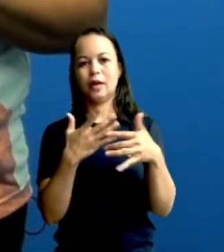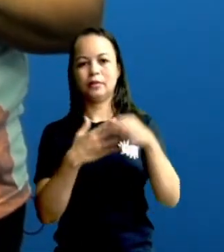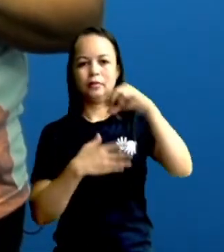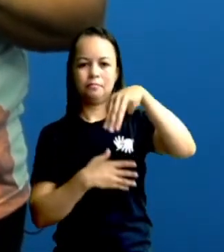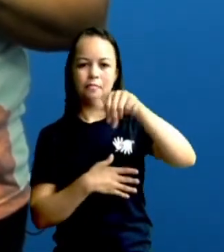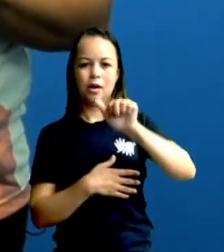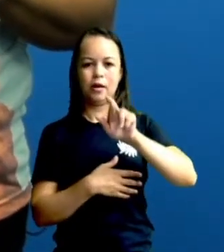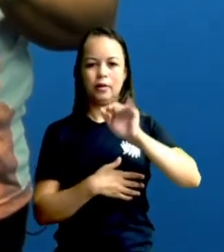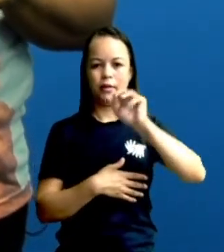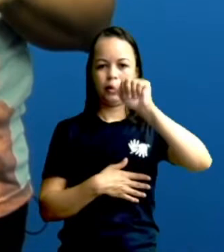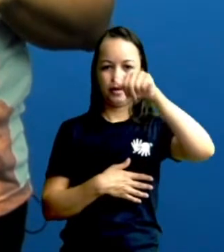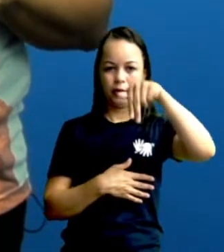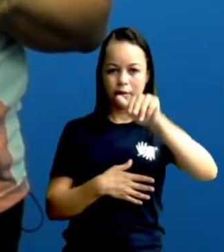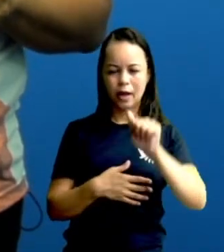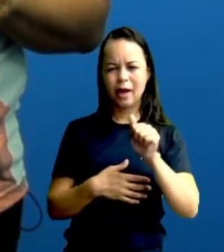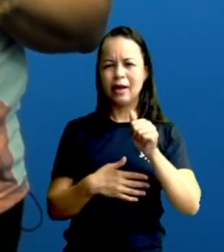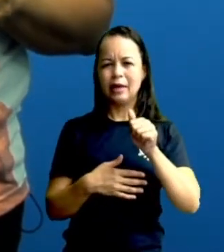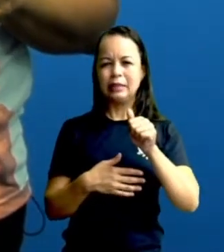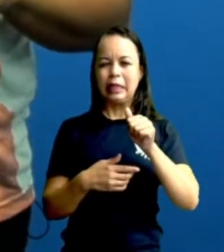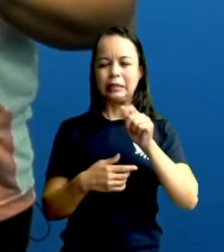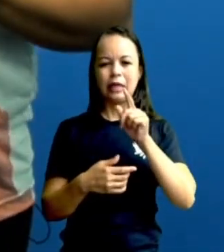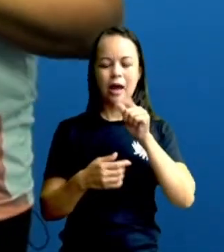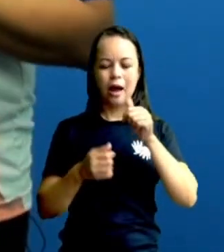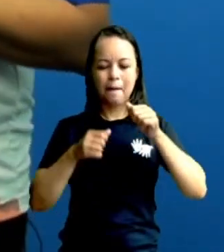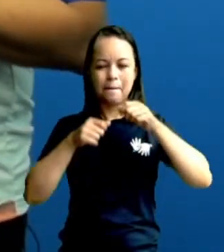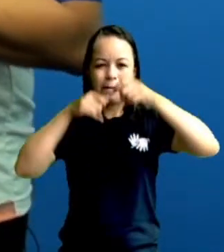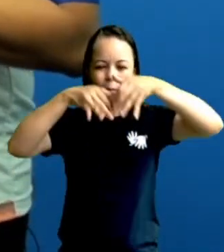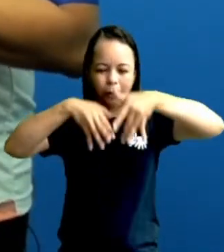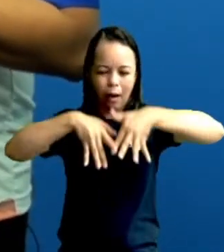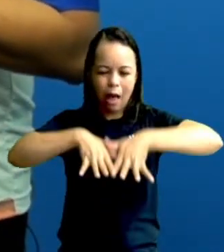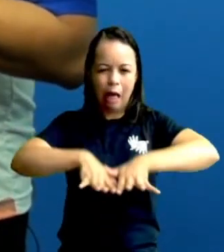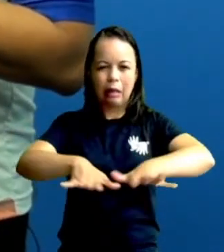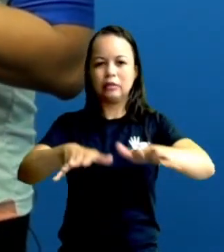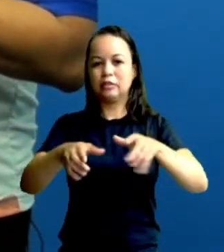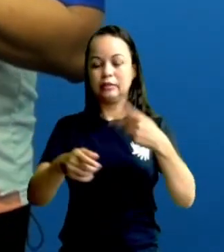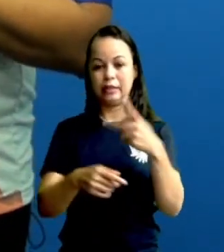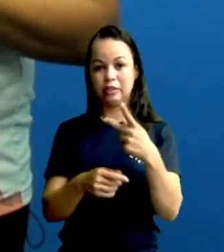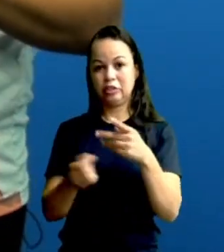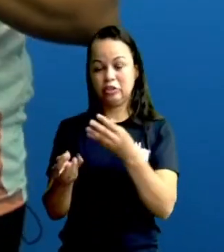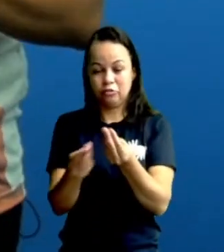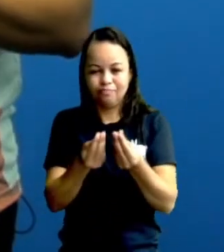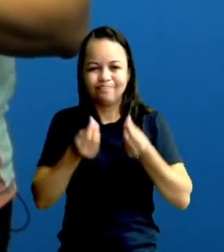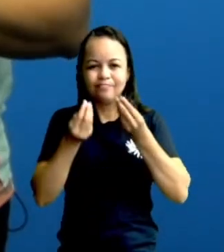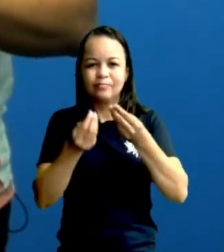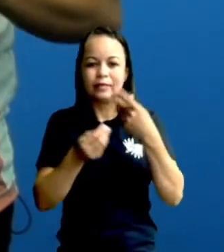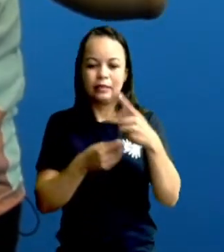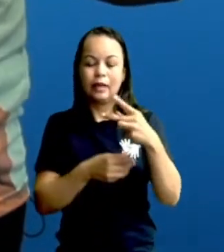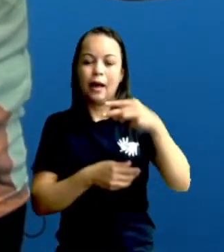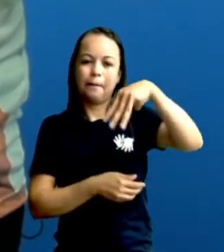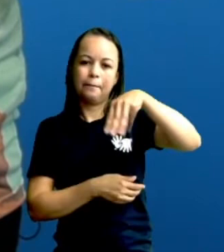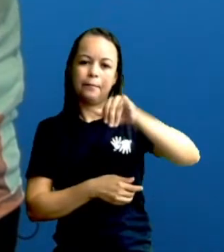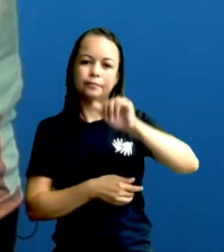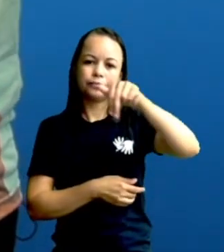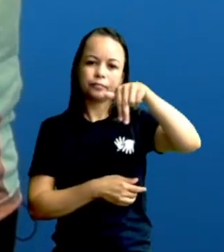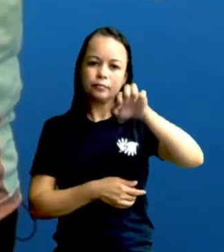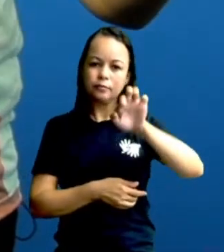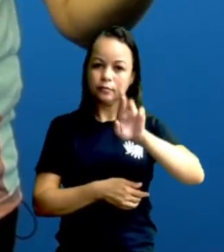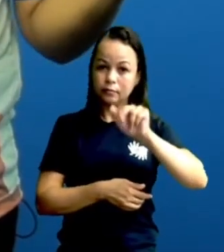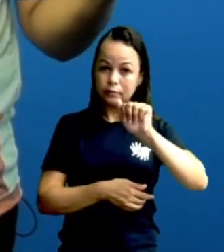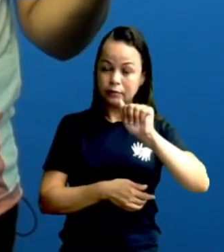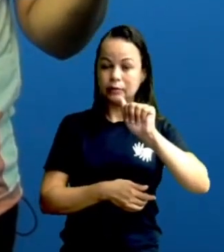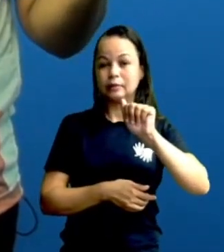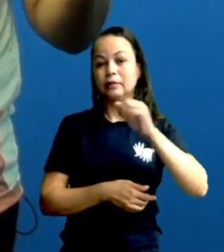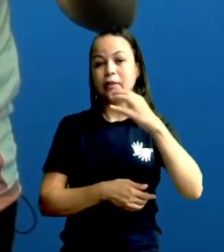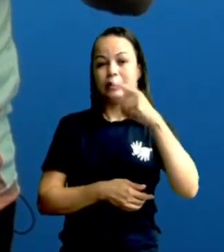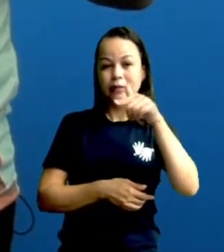da barragem lá até hoje, ou seja, desses dejetos, desses restos da mineração, dessa falta